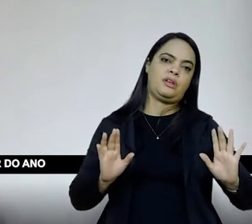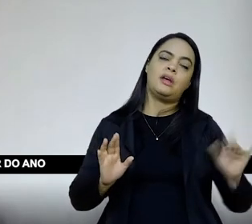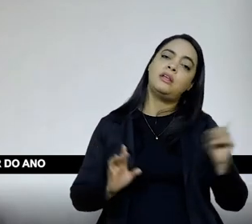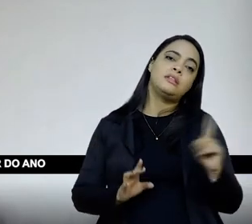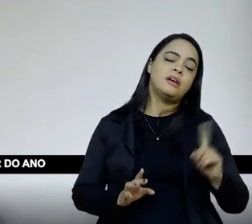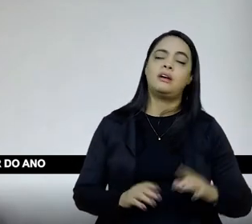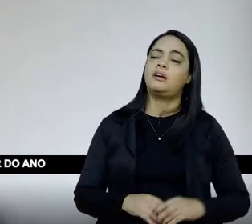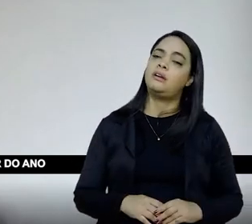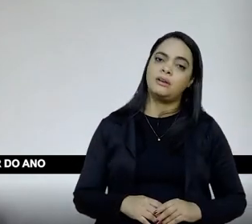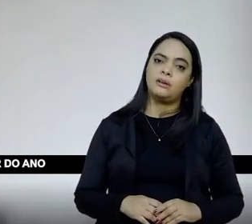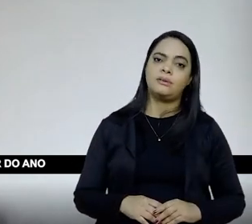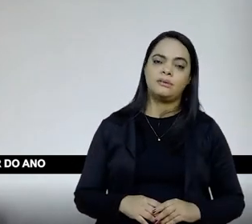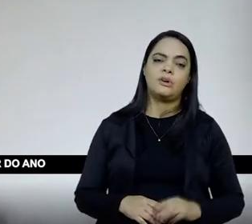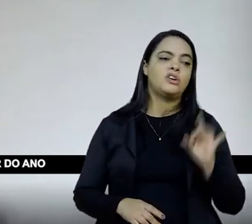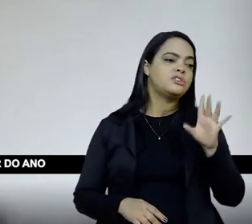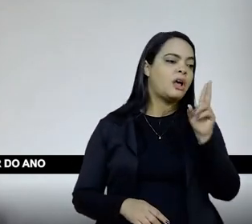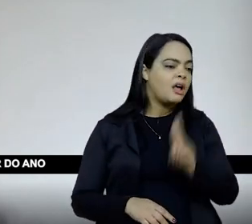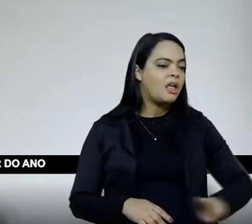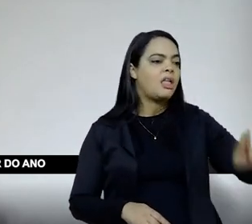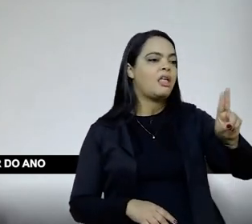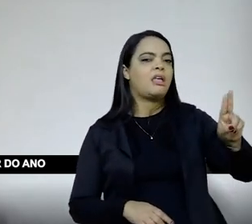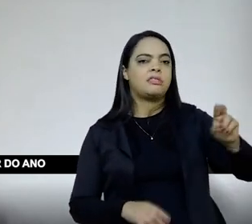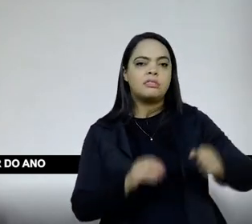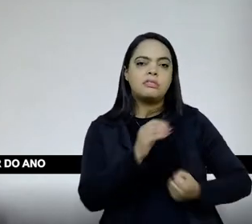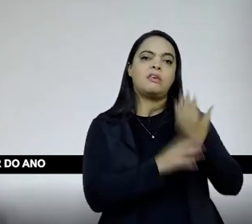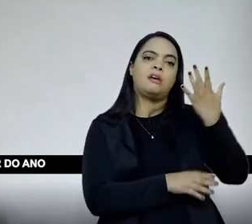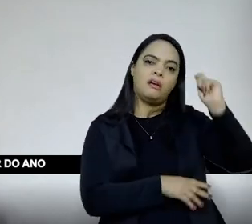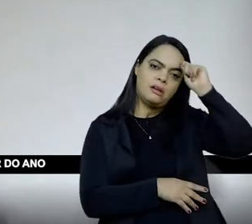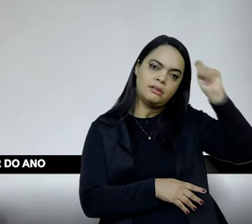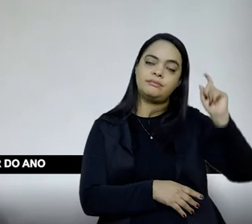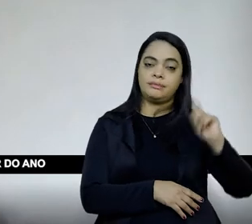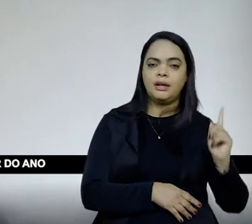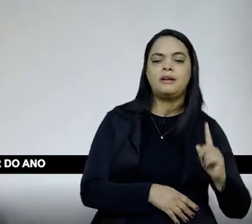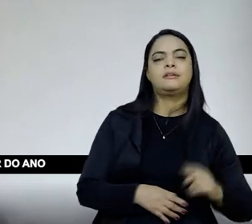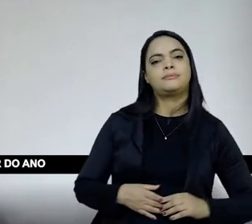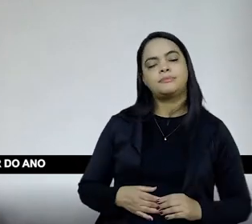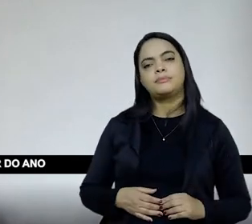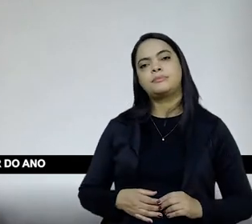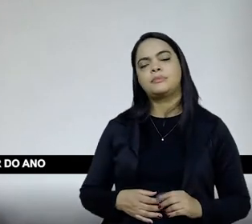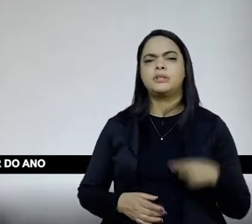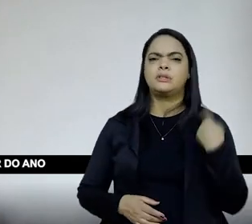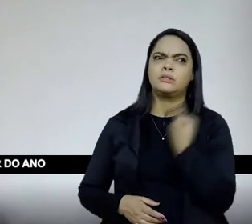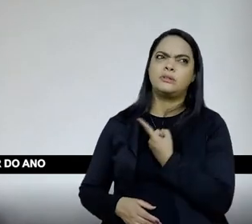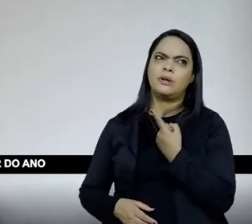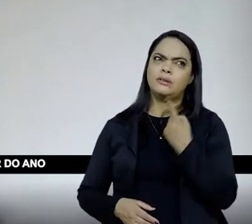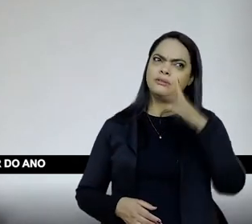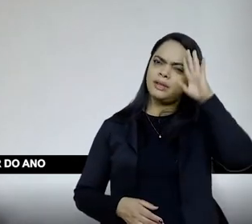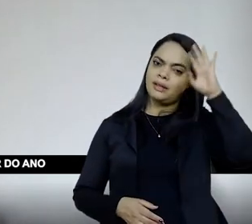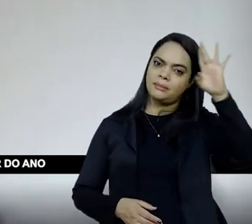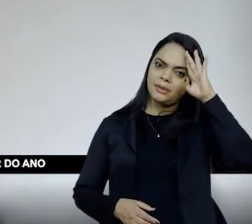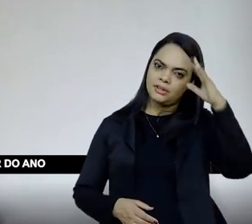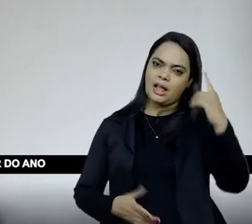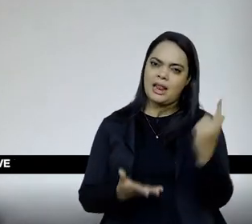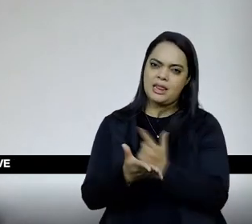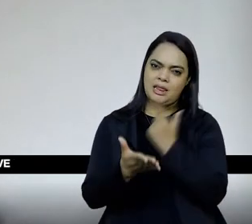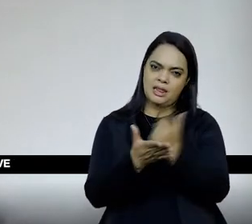universidade, né, então, e quando a gente pensa no que se virar, no que virar aí com livros didáticos a